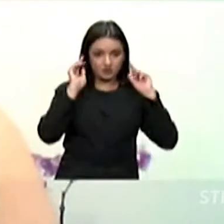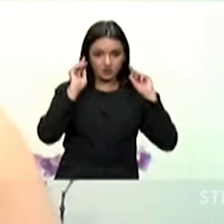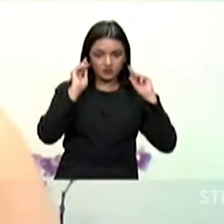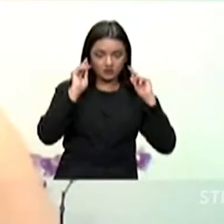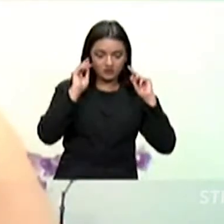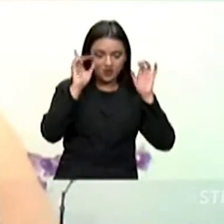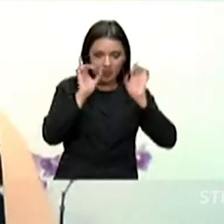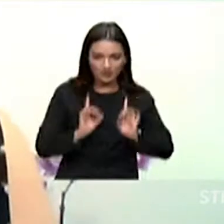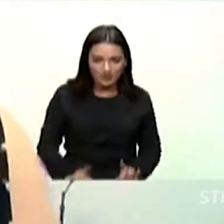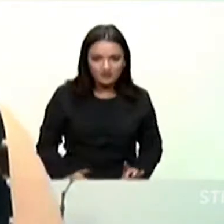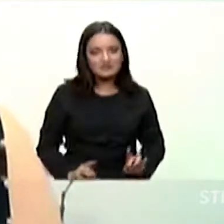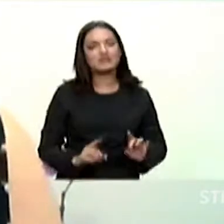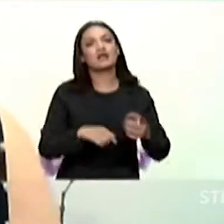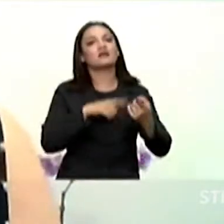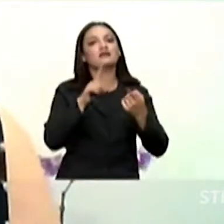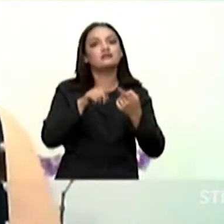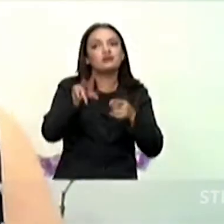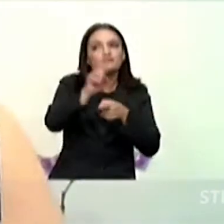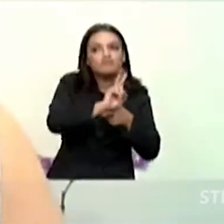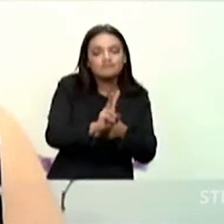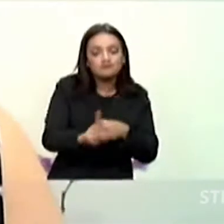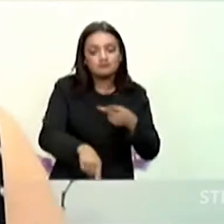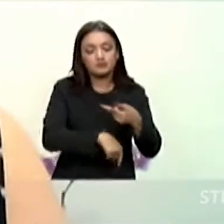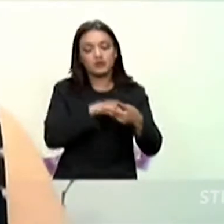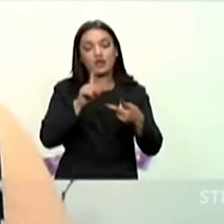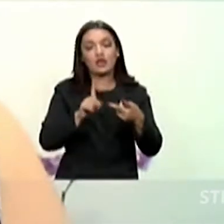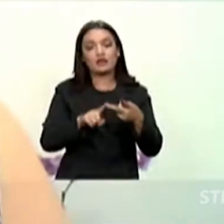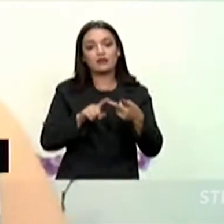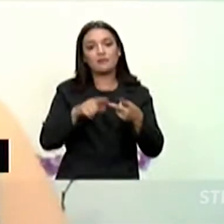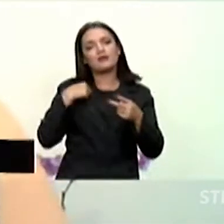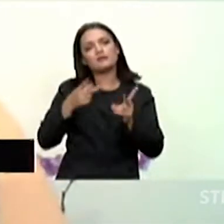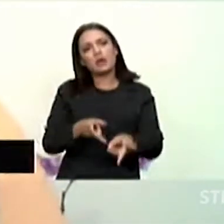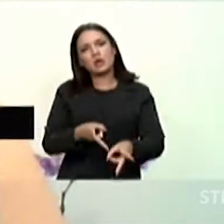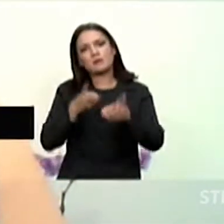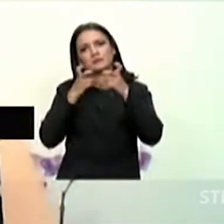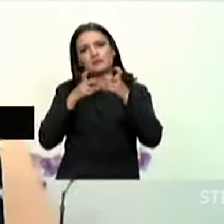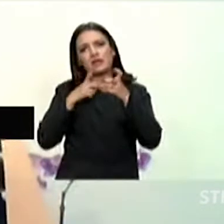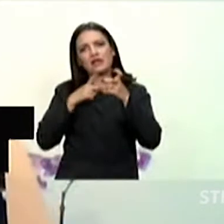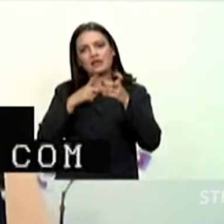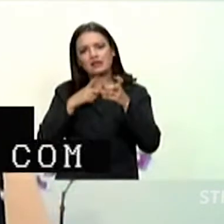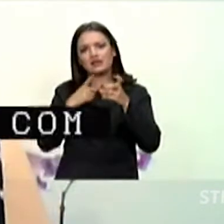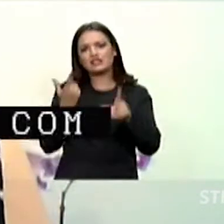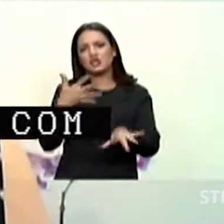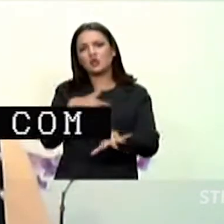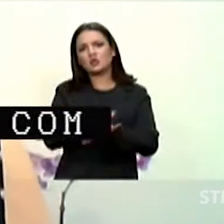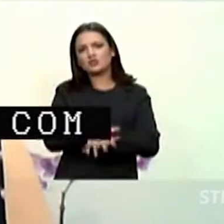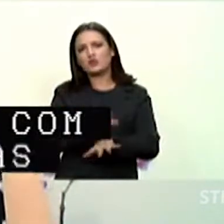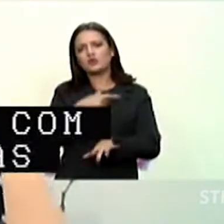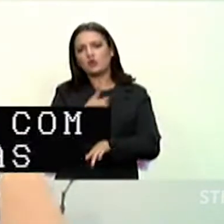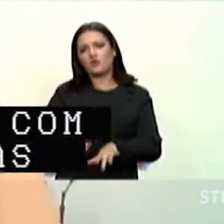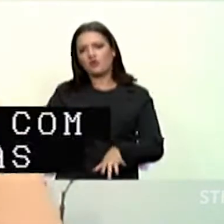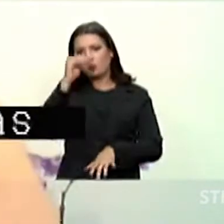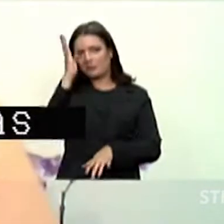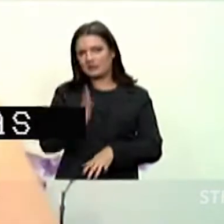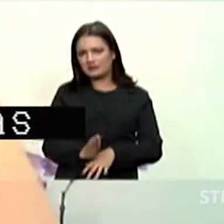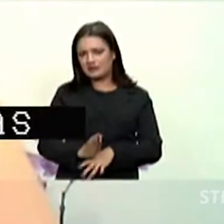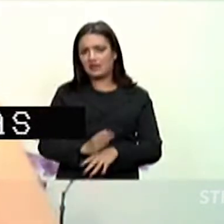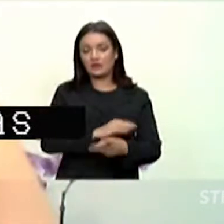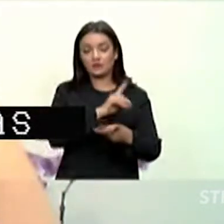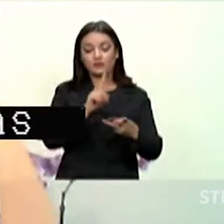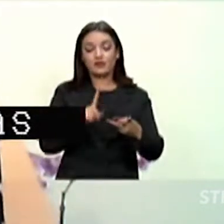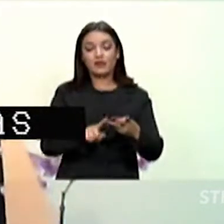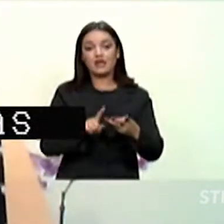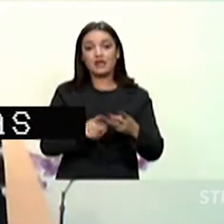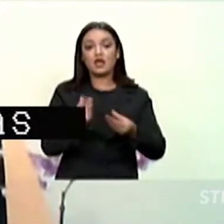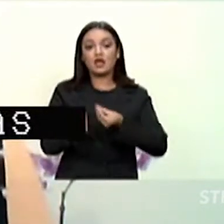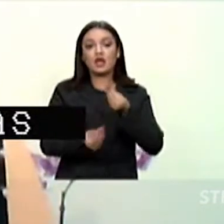Unidas, ONU, as observações conclusivas apresentadas ao governo brasileiro em relação ao direito à educação e o poder interpretativo